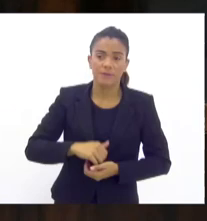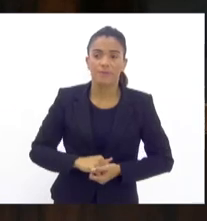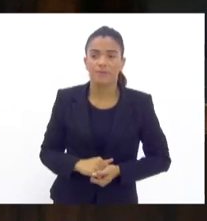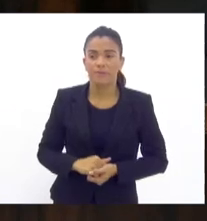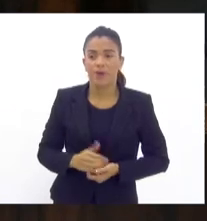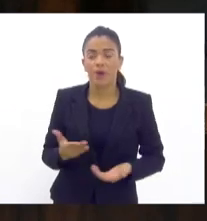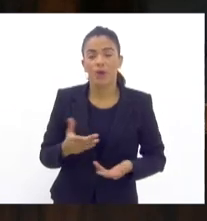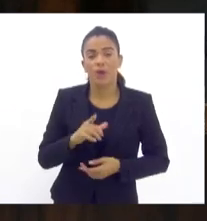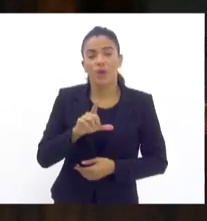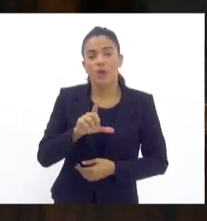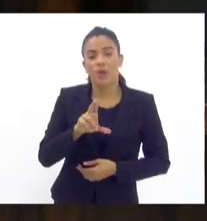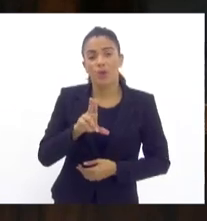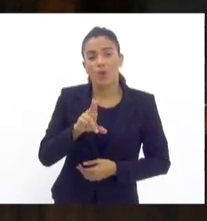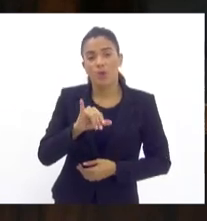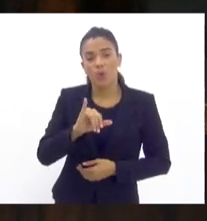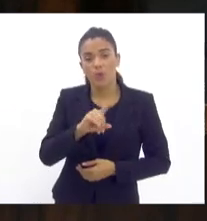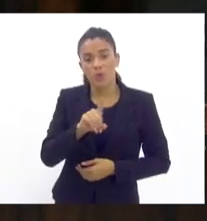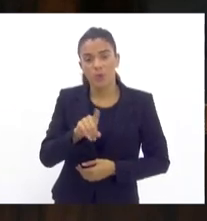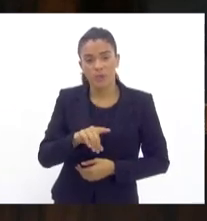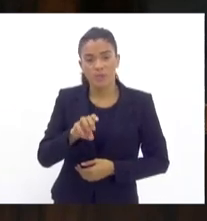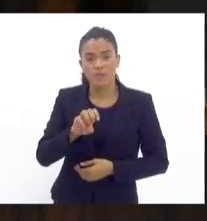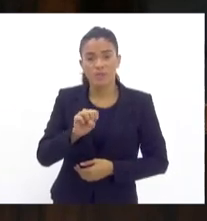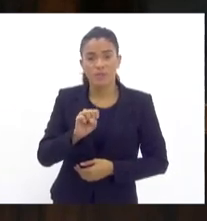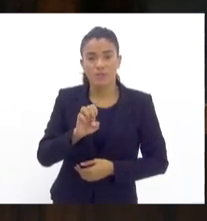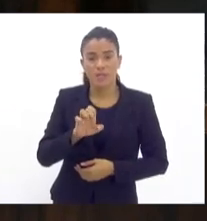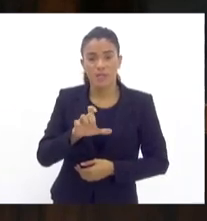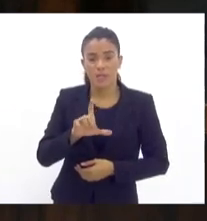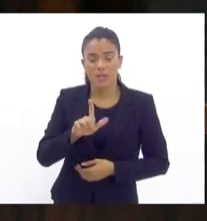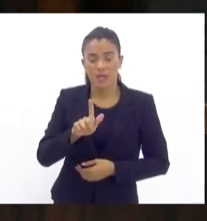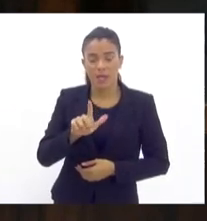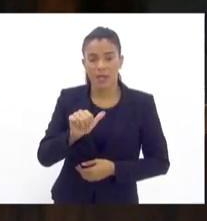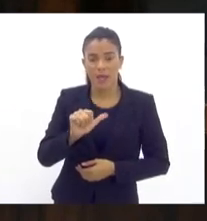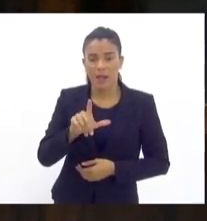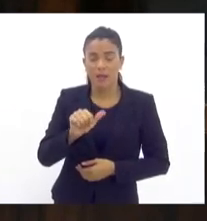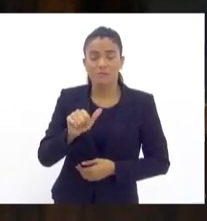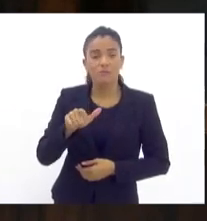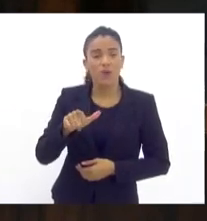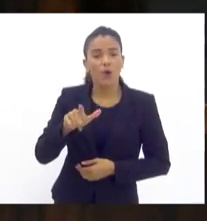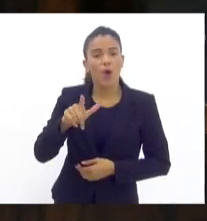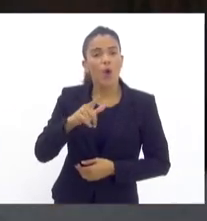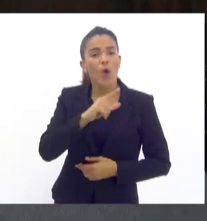Segala, de Meneses Júnior, comandante do primeiro CPA.